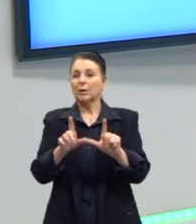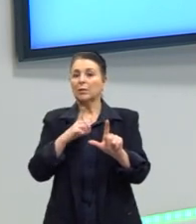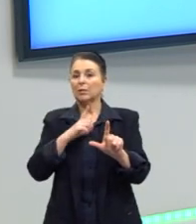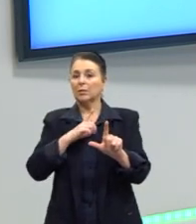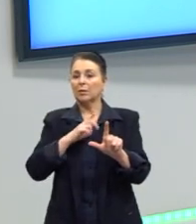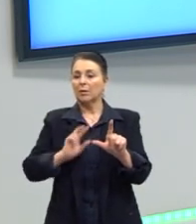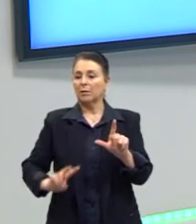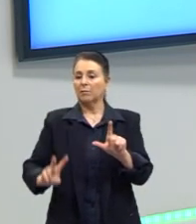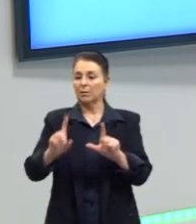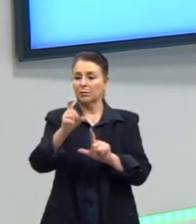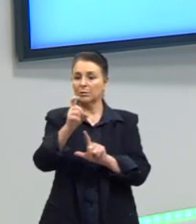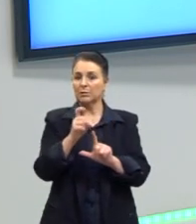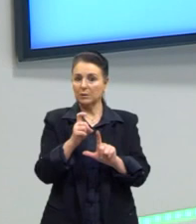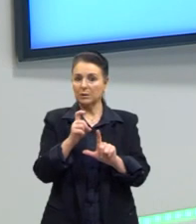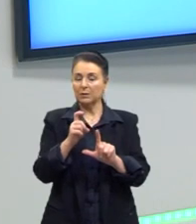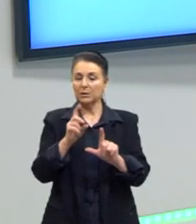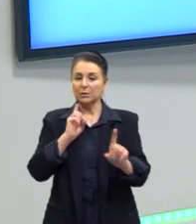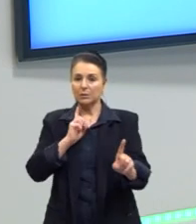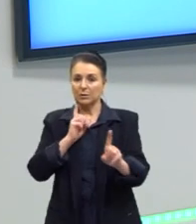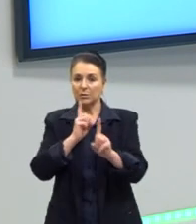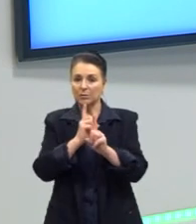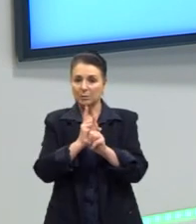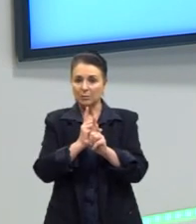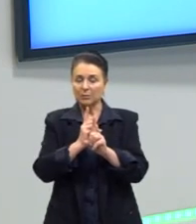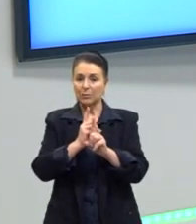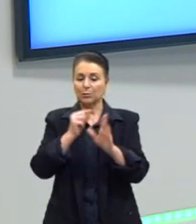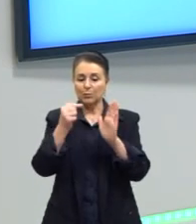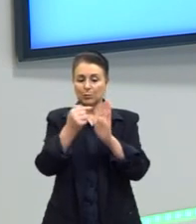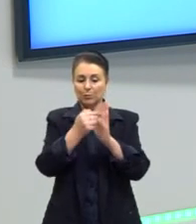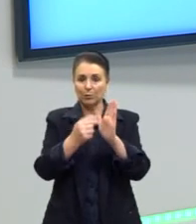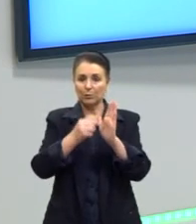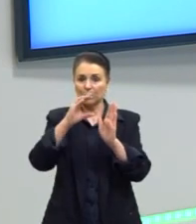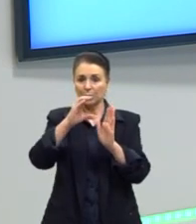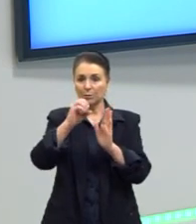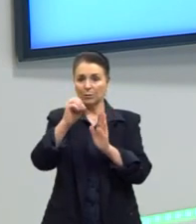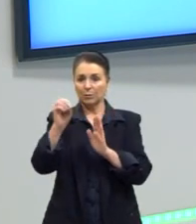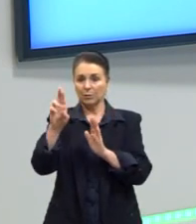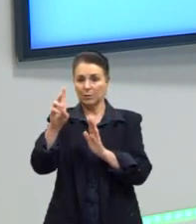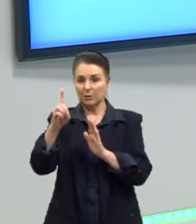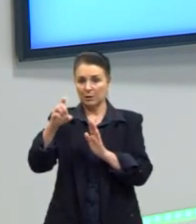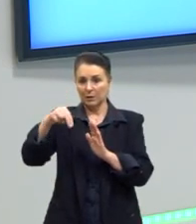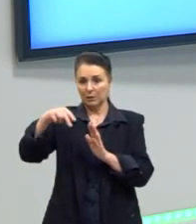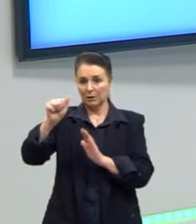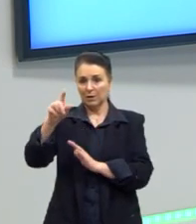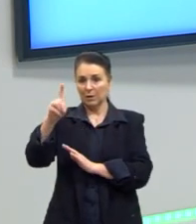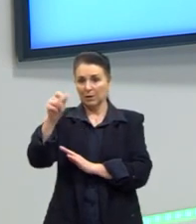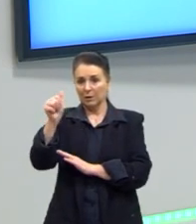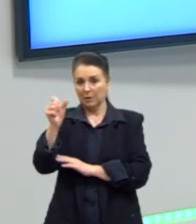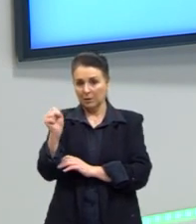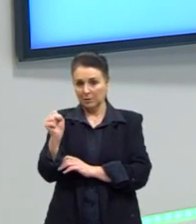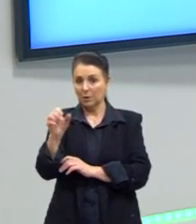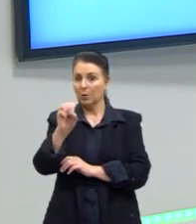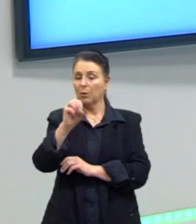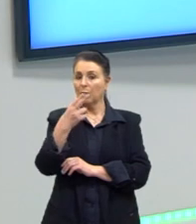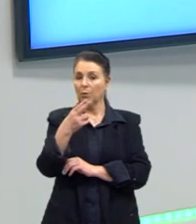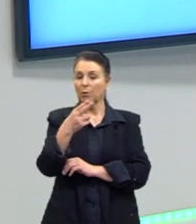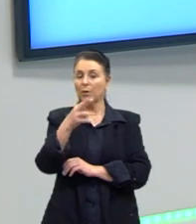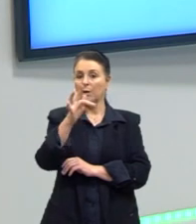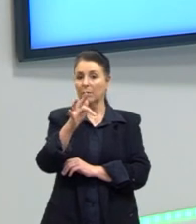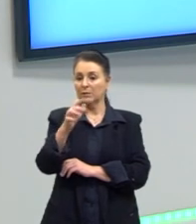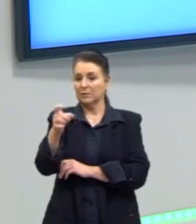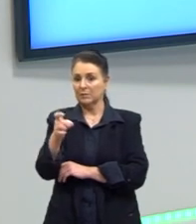descobrimos os pontos, as coordenadas para x e o y, ou a f de x, né?